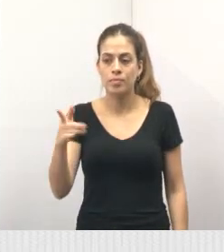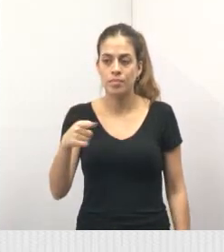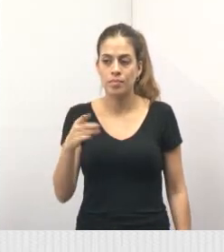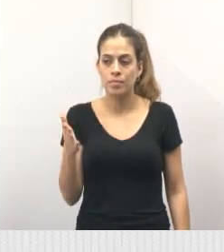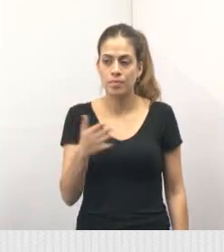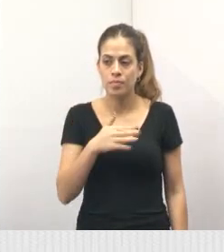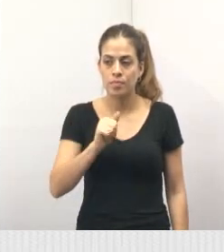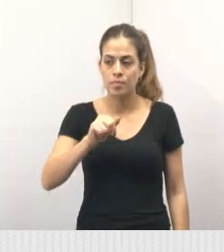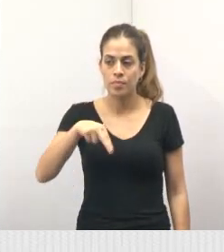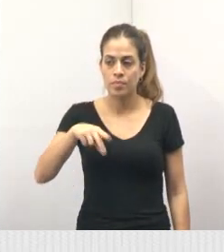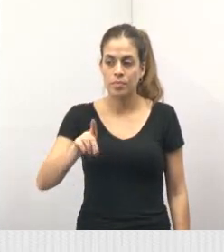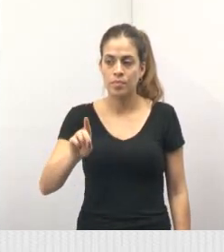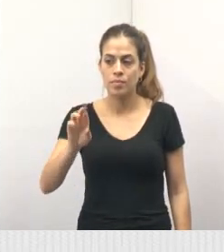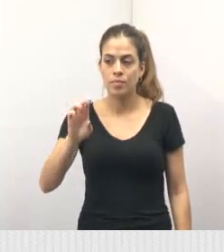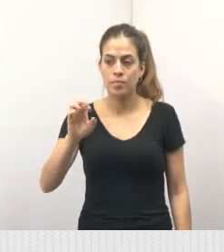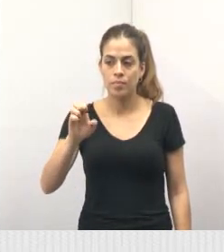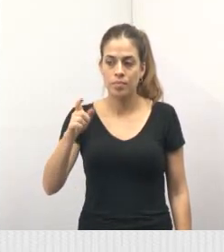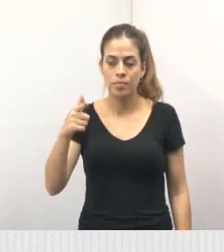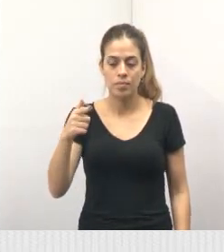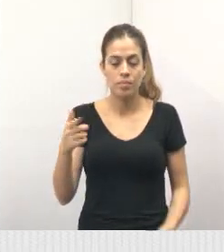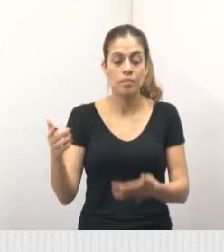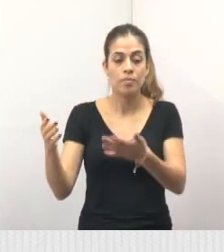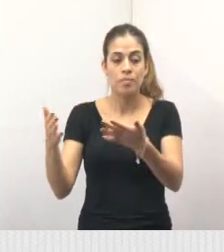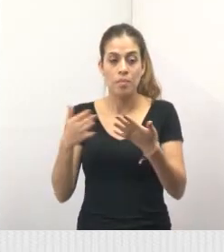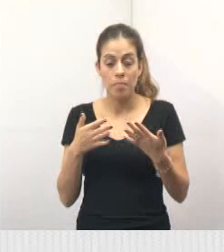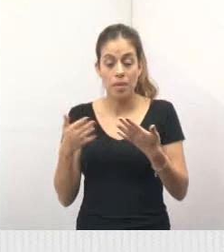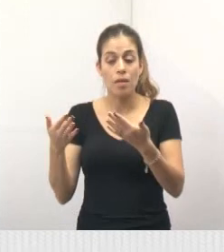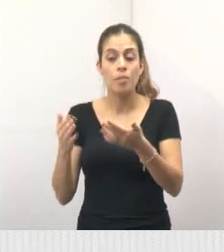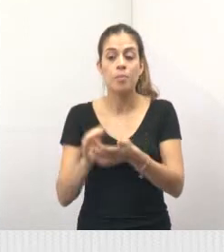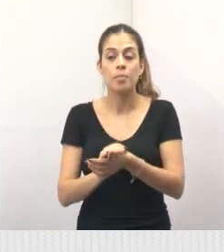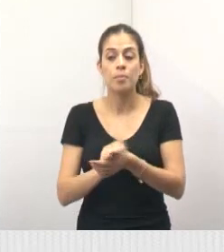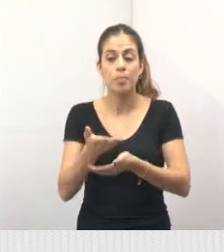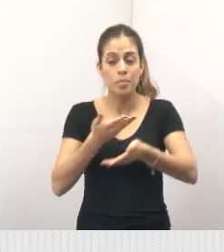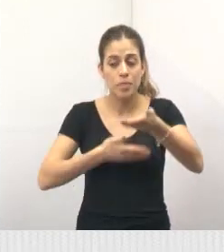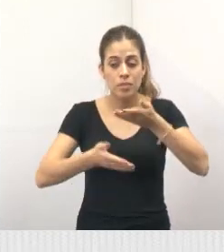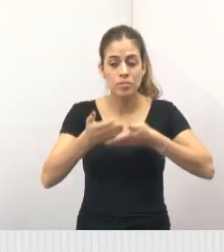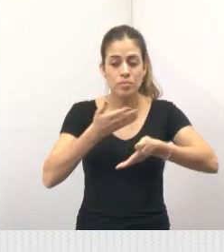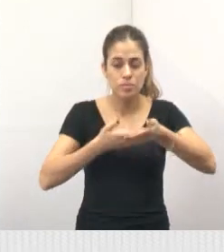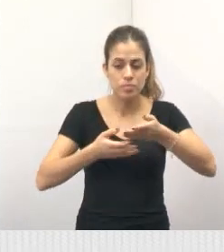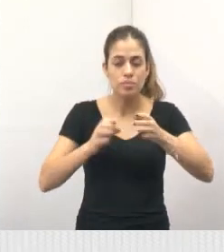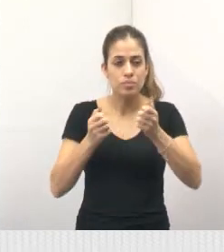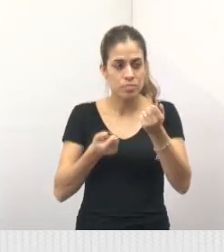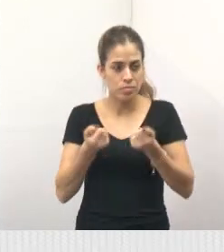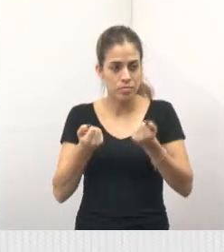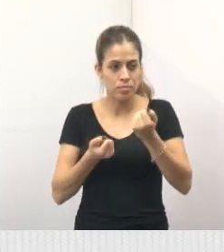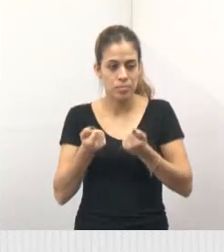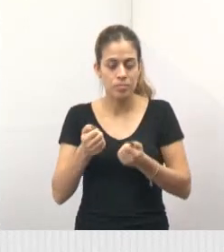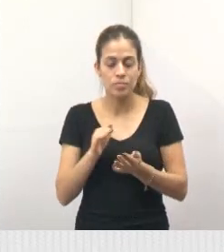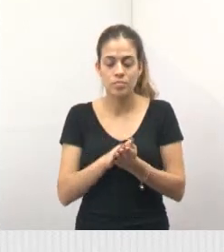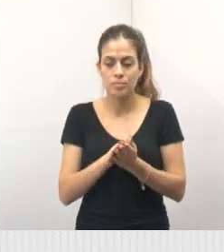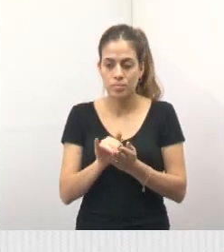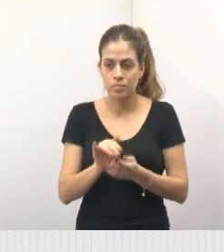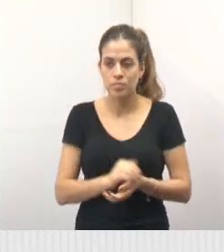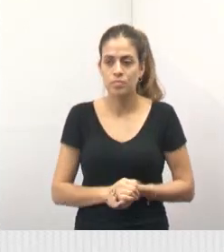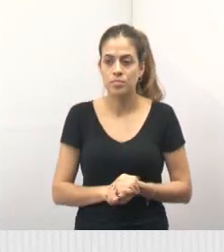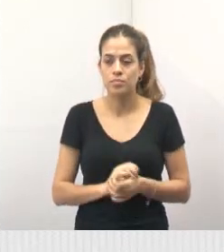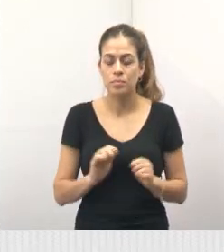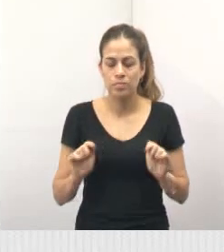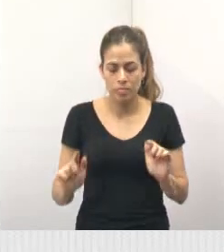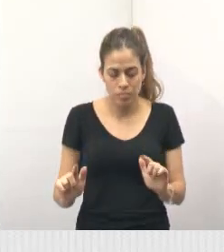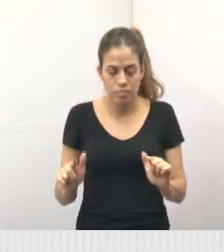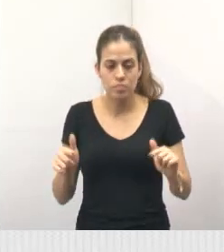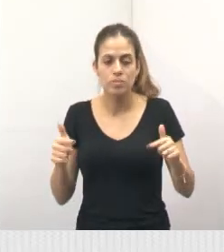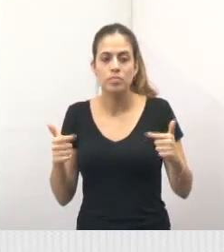a entrega desse veículo do Corpo de Bombeiros para Jacareí. Então, é a soma de esforços, né?